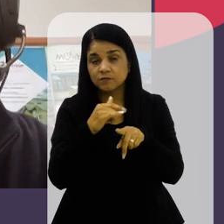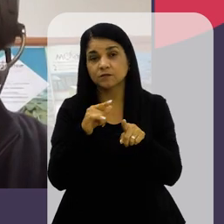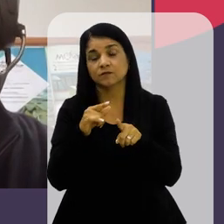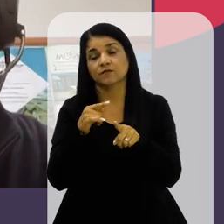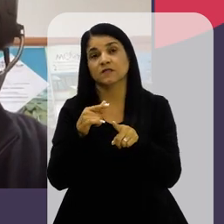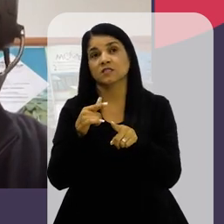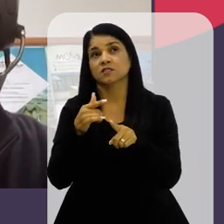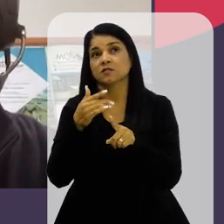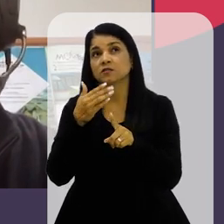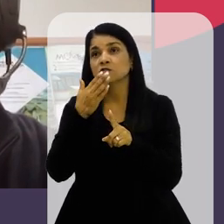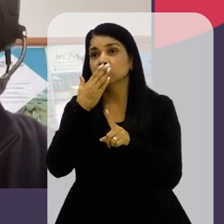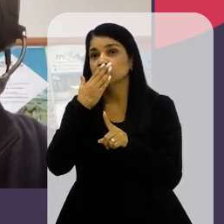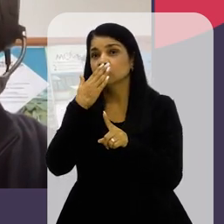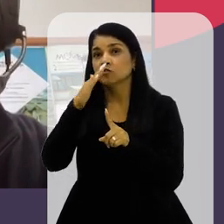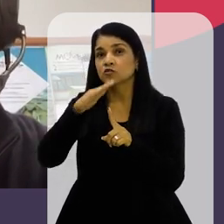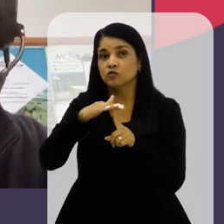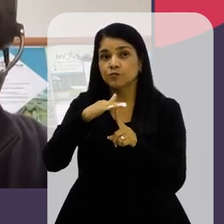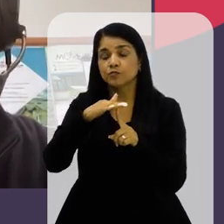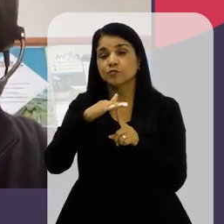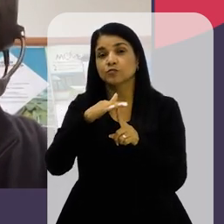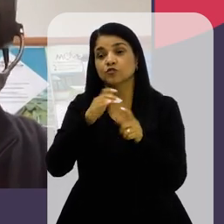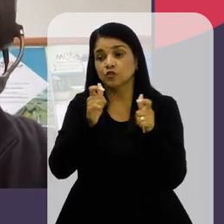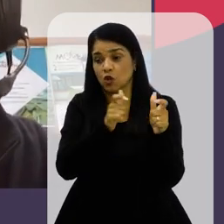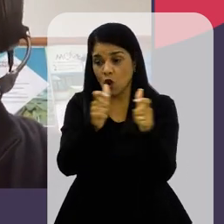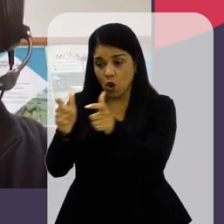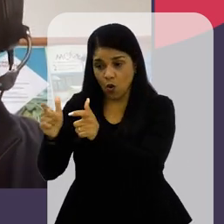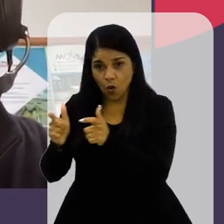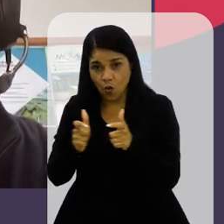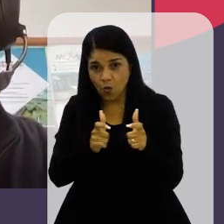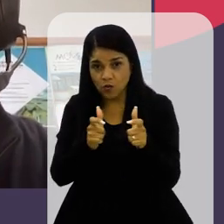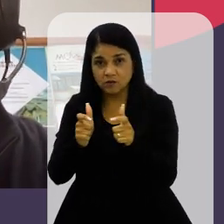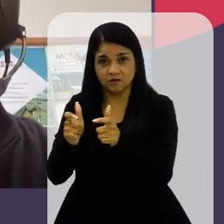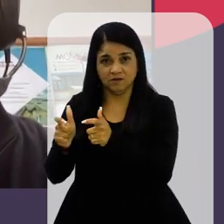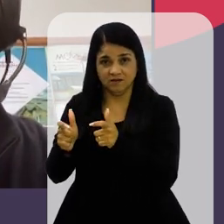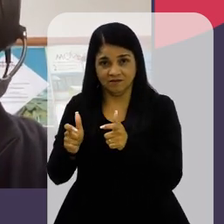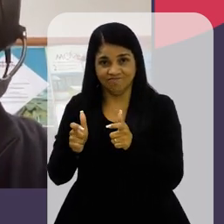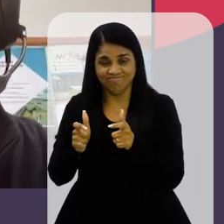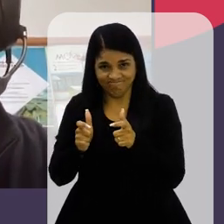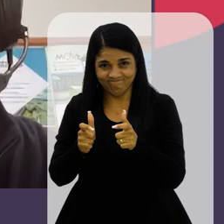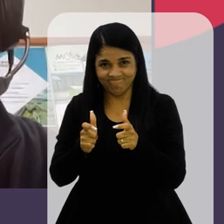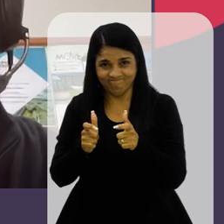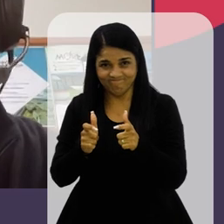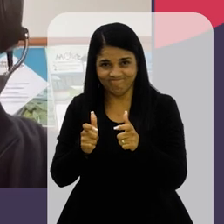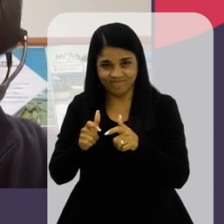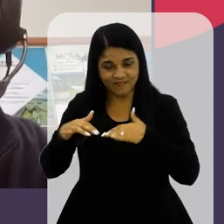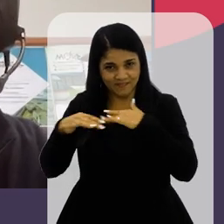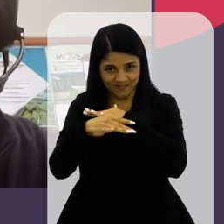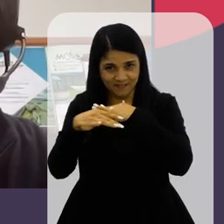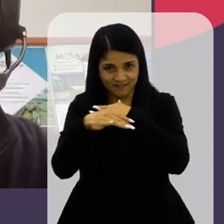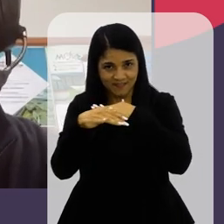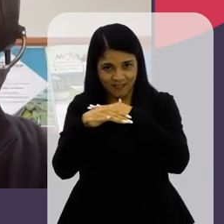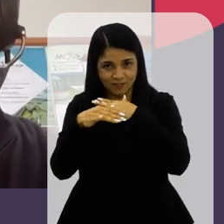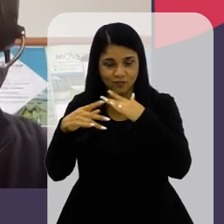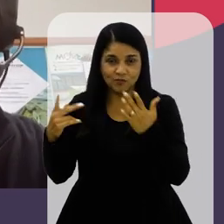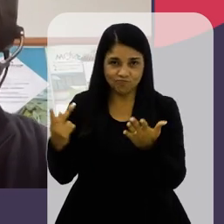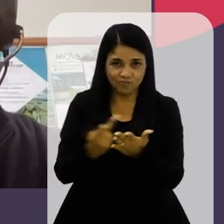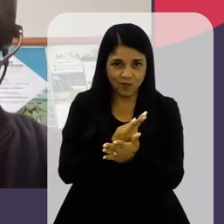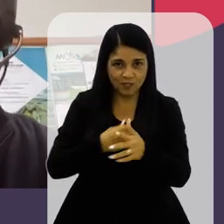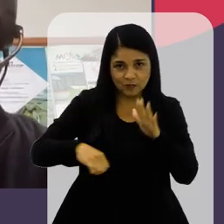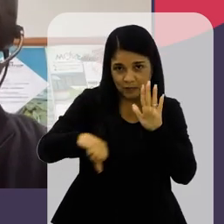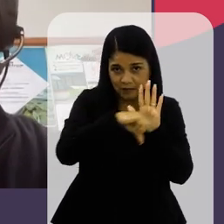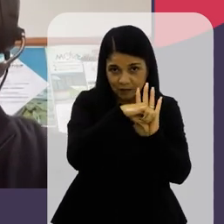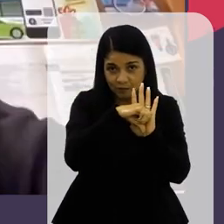E E também A posição Digamos Dessas situações Dessas ocorrências No espaço urbano Então